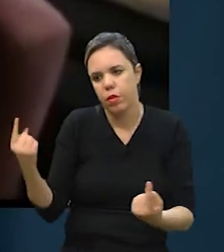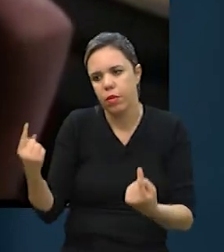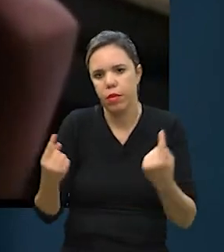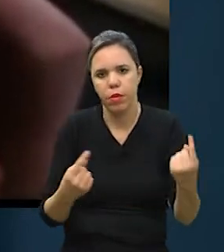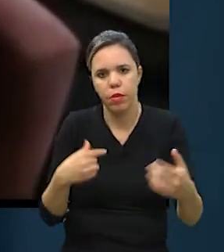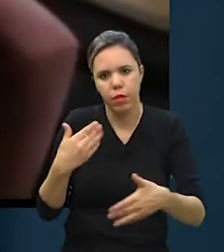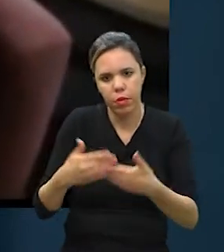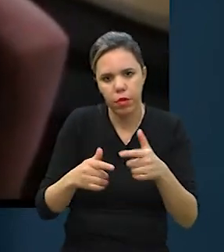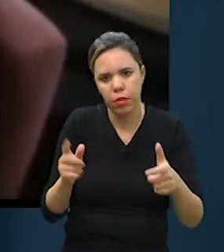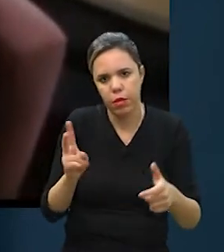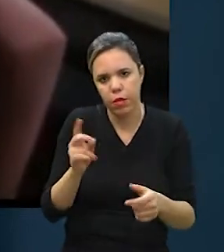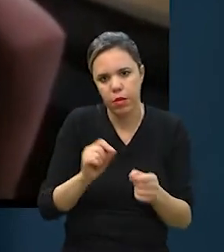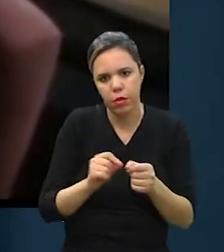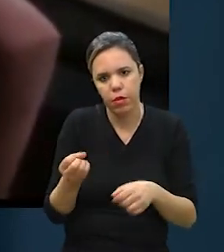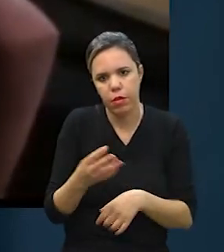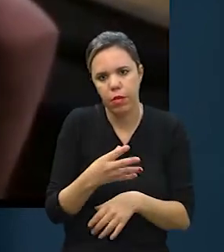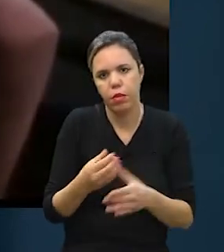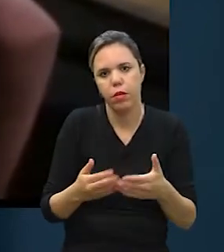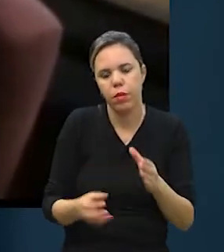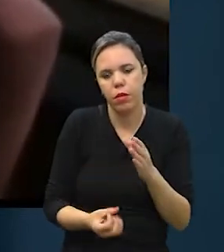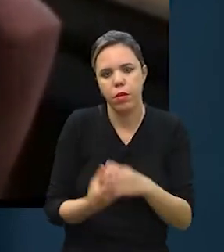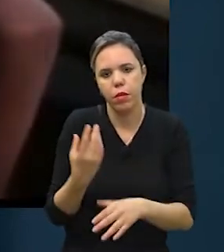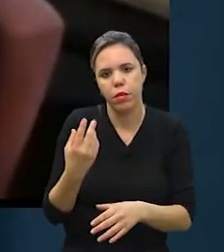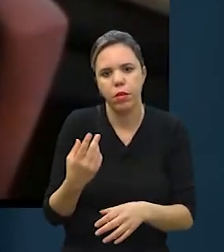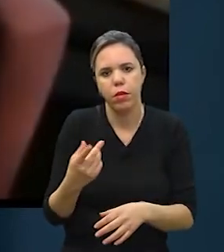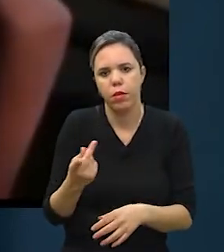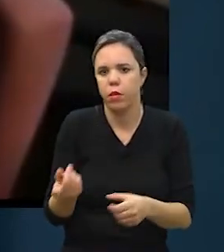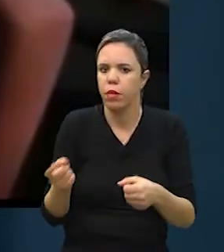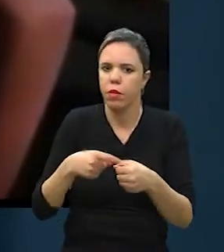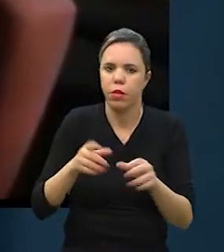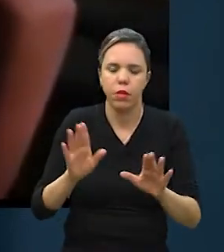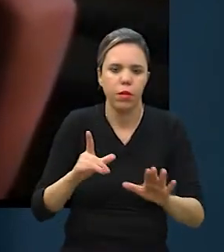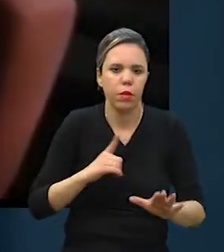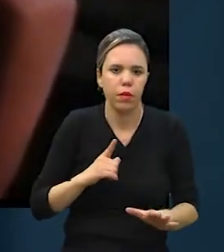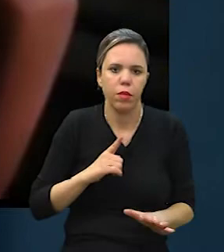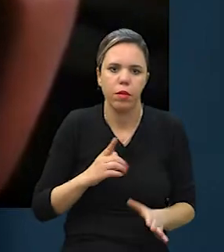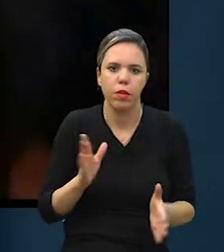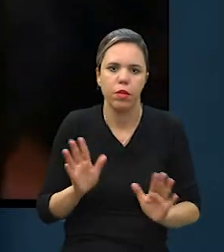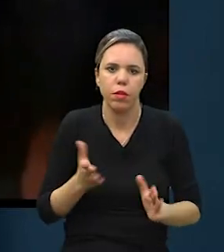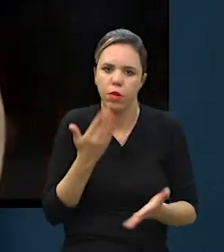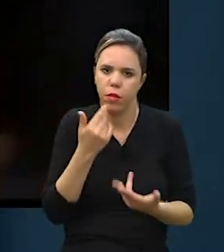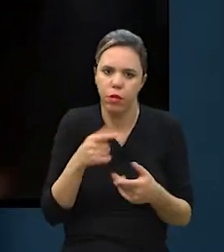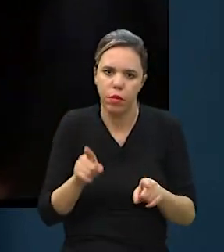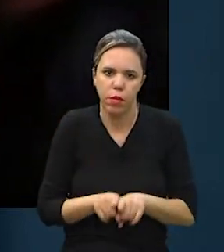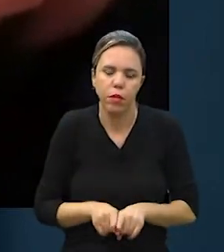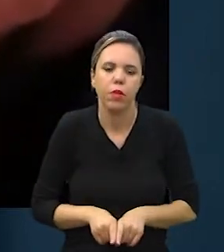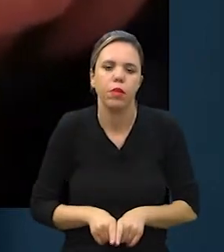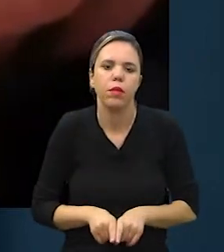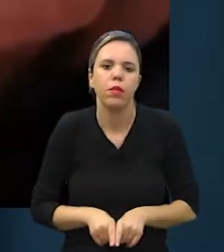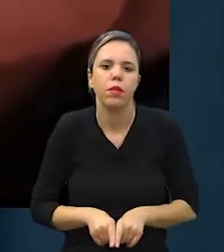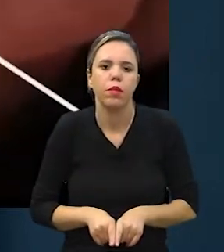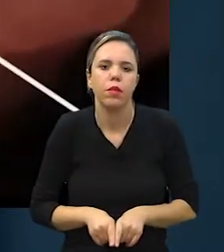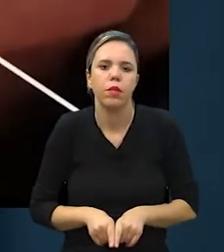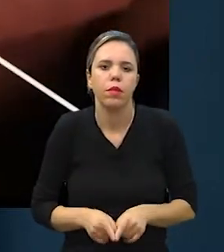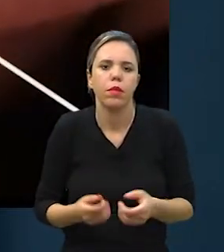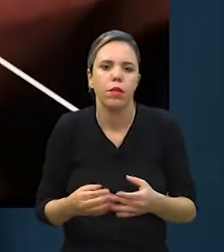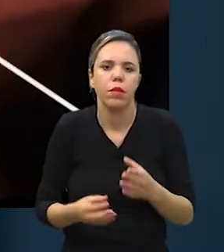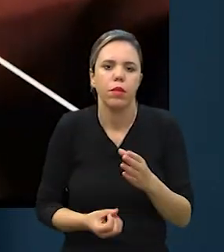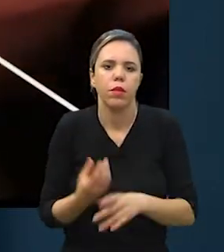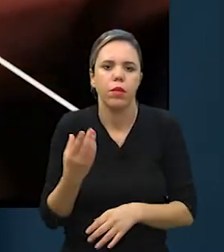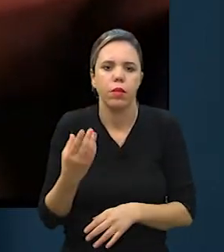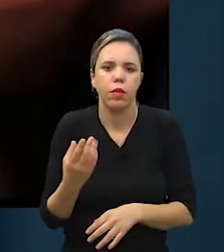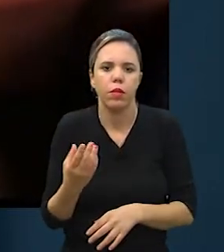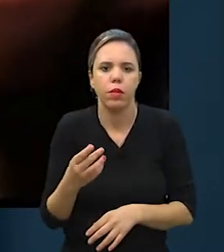experimente outro e assim sempre fazendo novos lançamentos para o pet não voltar a ter essa monotonia alimentar. Fora isso, também estamos